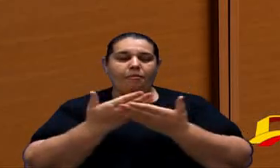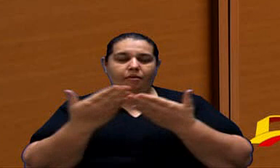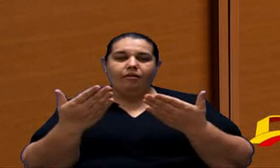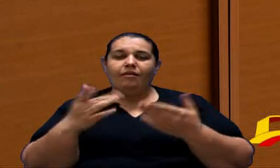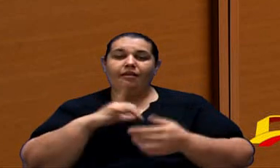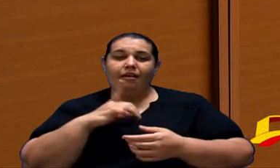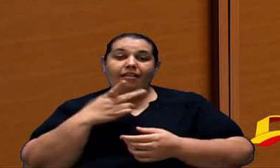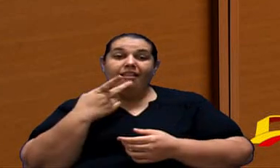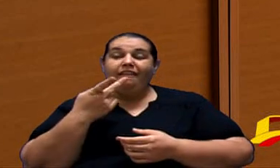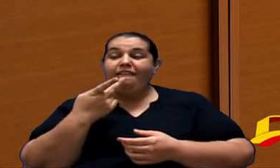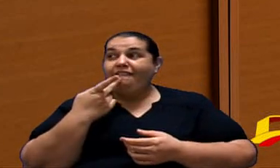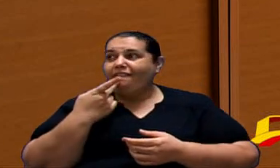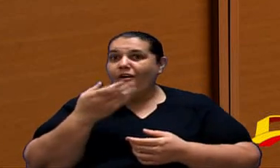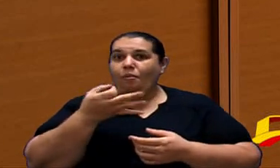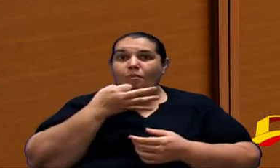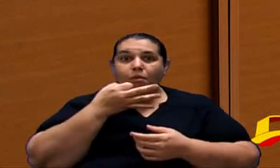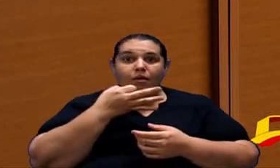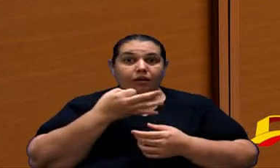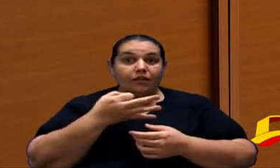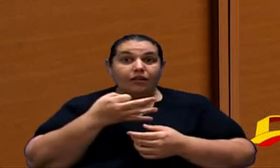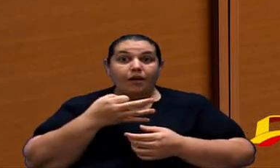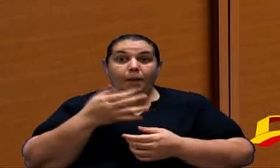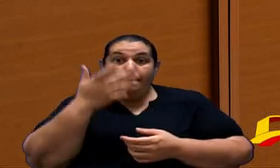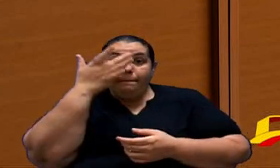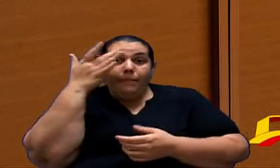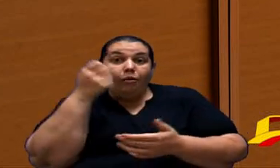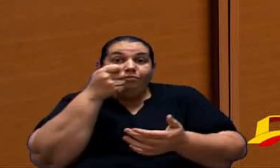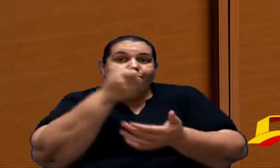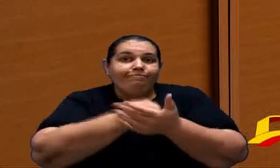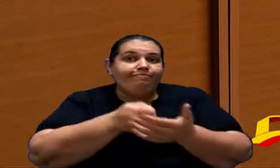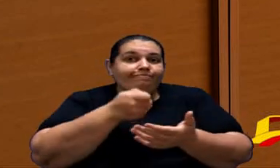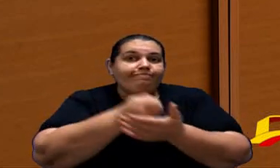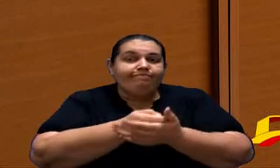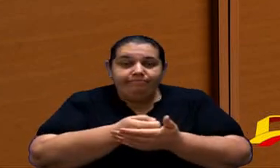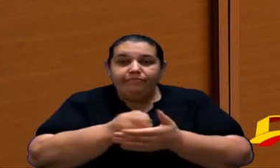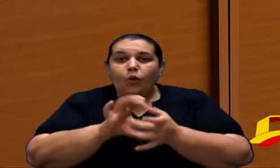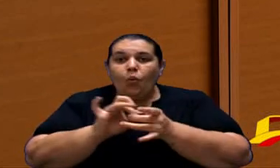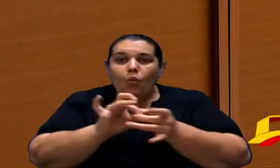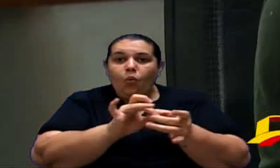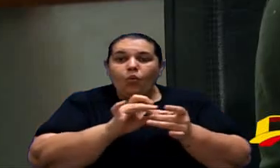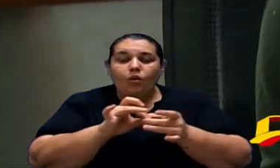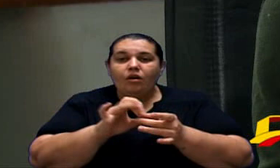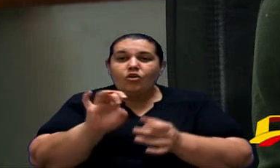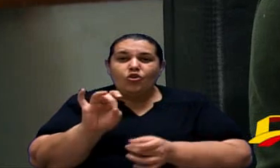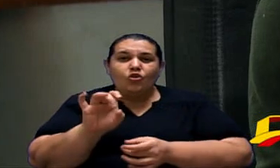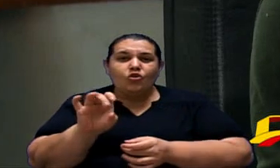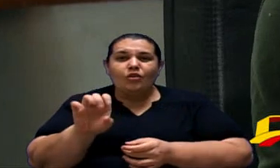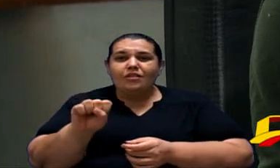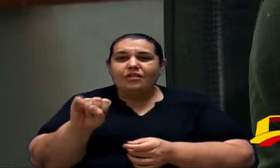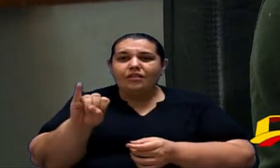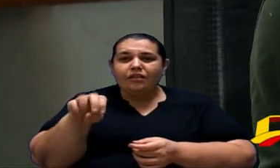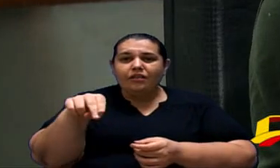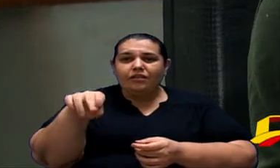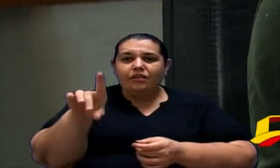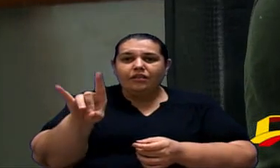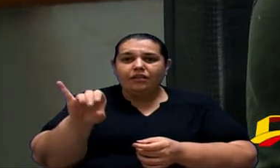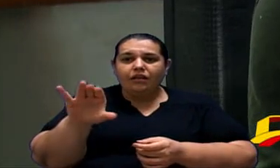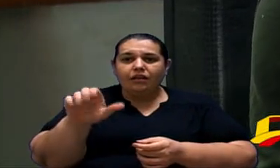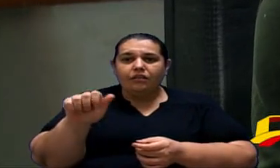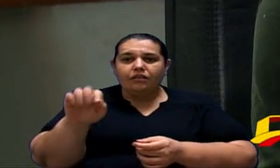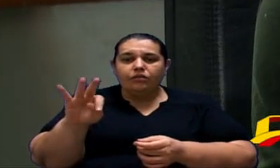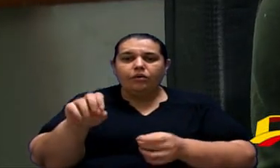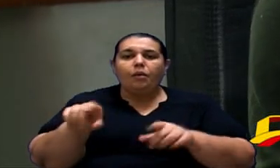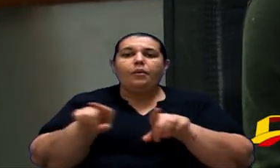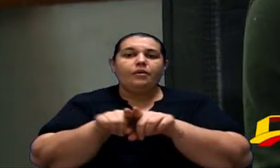gente ter alguém para lutar por nós. Porque não adianta o sindicato, só apenas o sindicato brigar. A gente